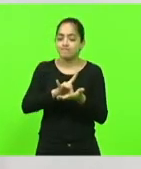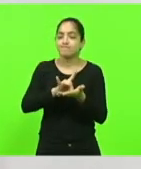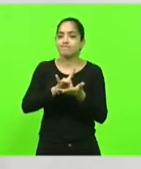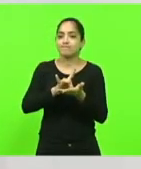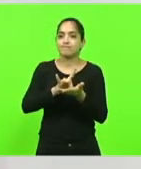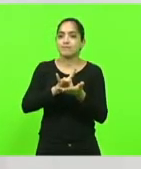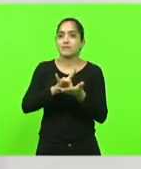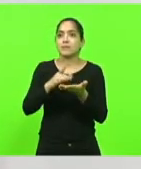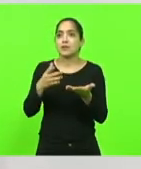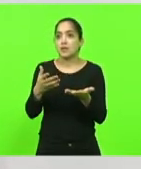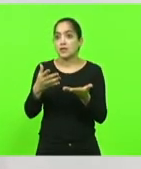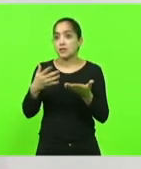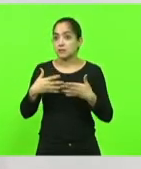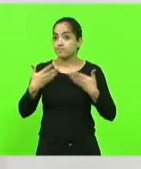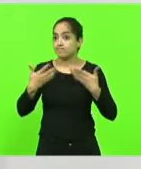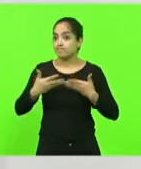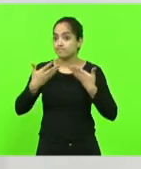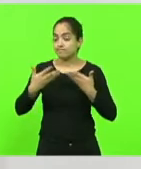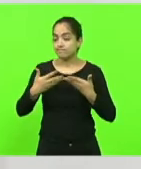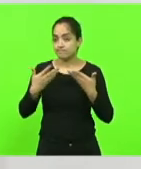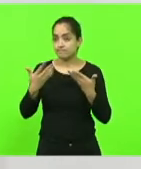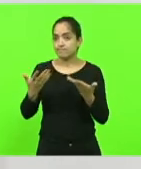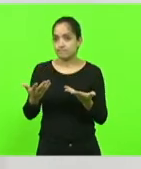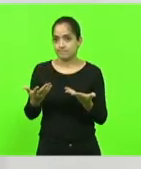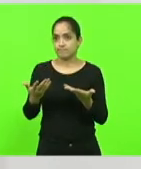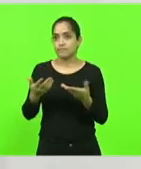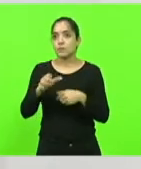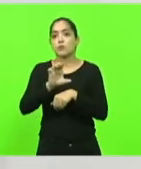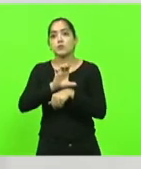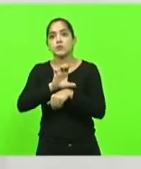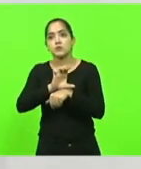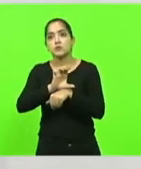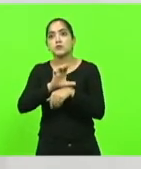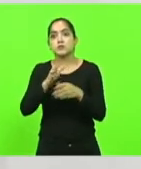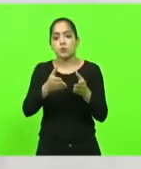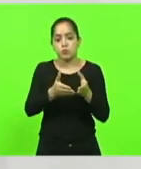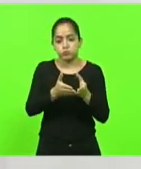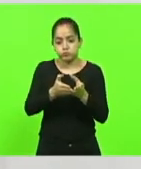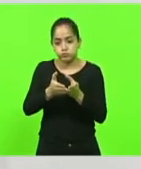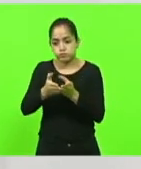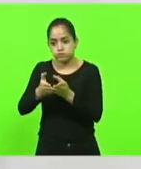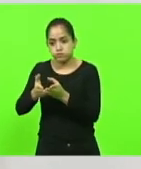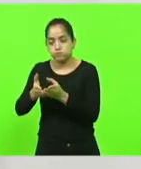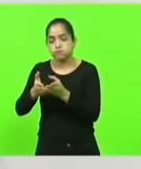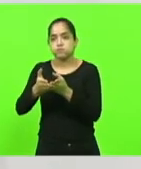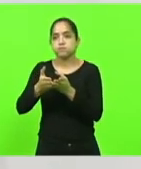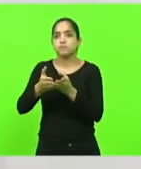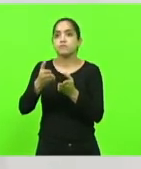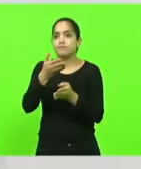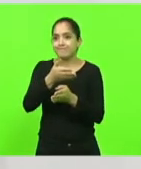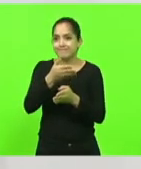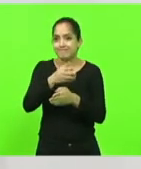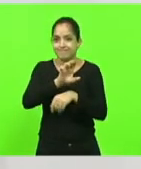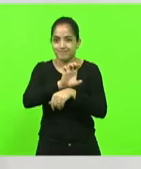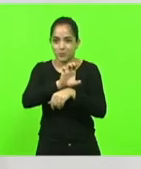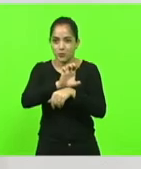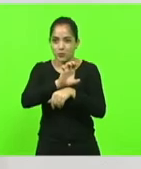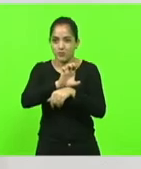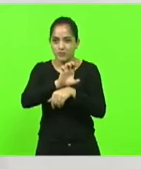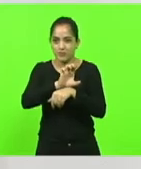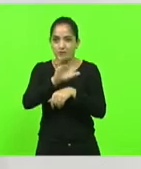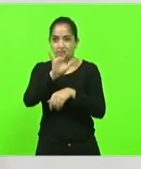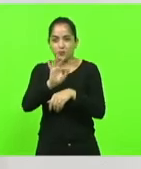UTI, isso é motivo de alegria. Estadualização do porto, o porto era comandado ali pelo governo federal, e